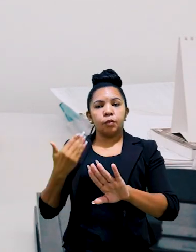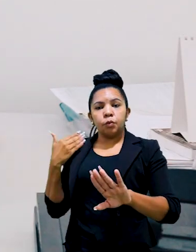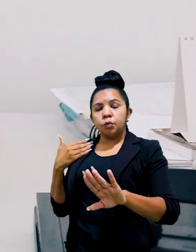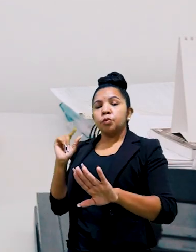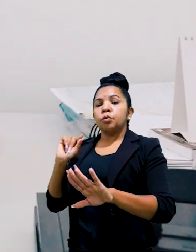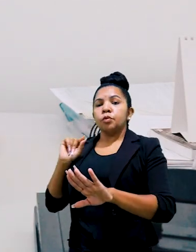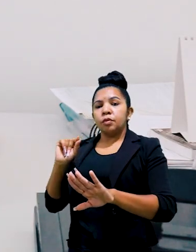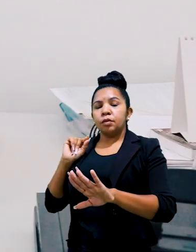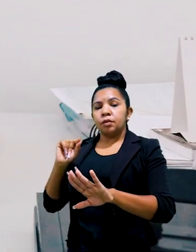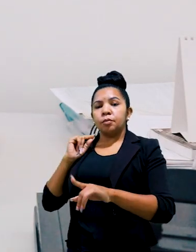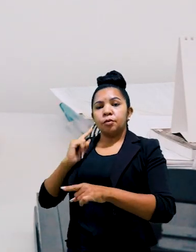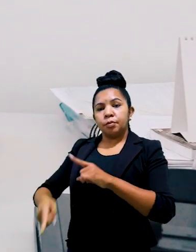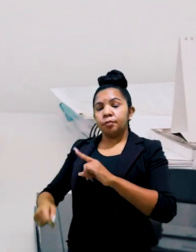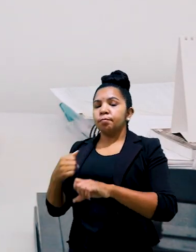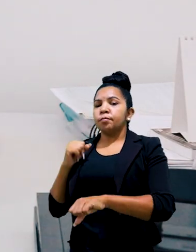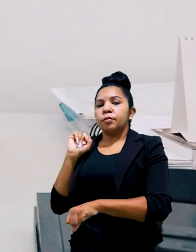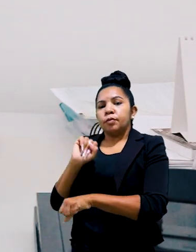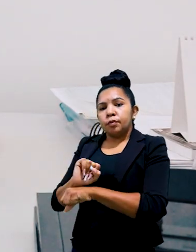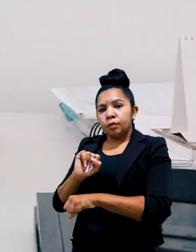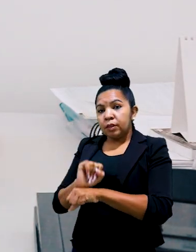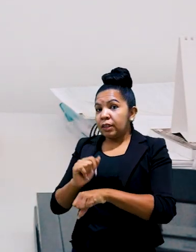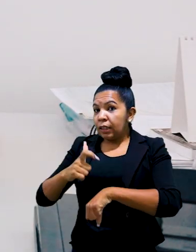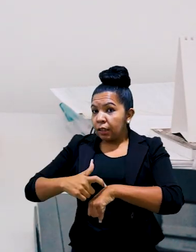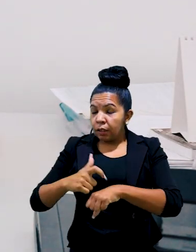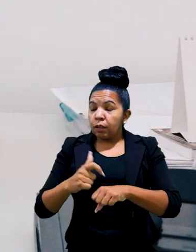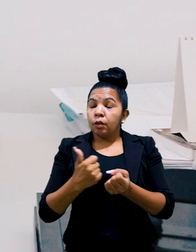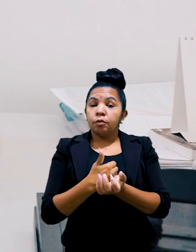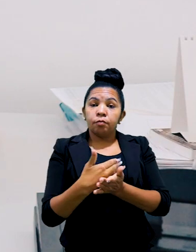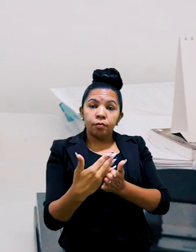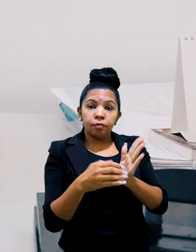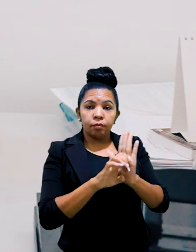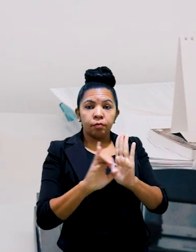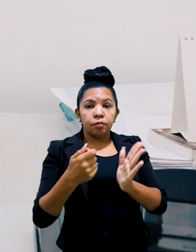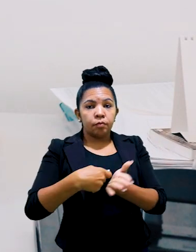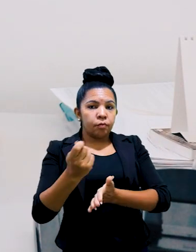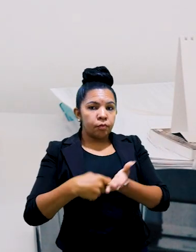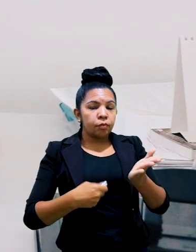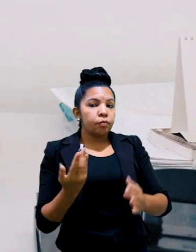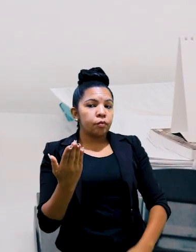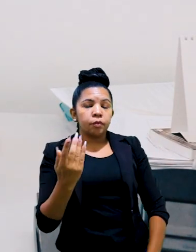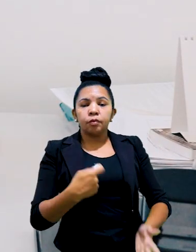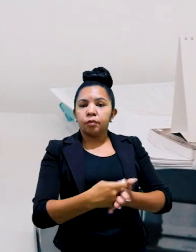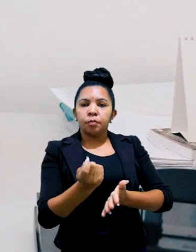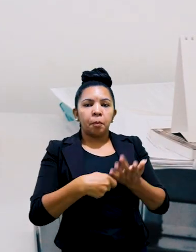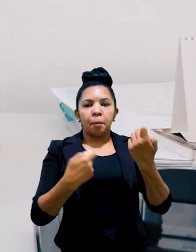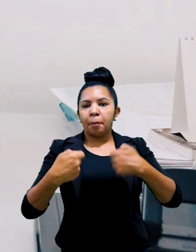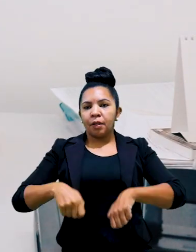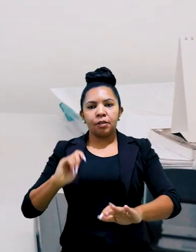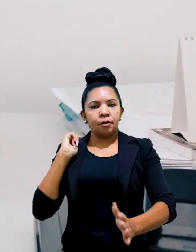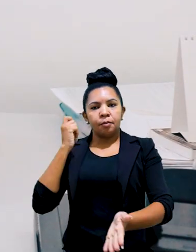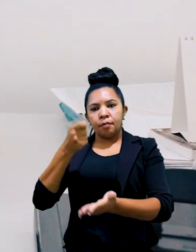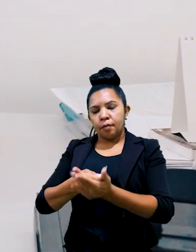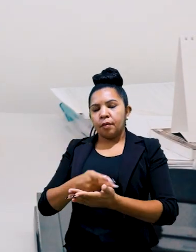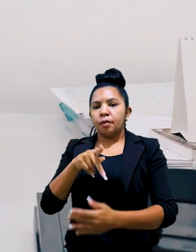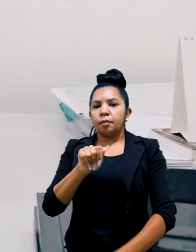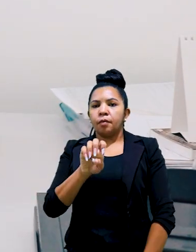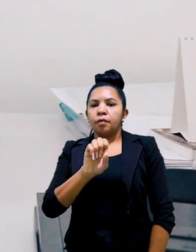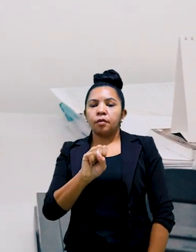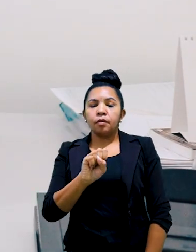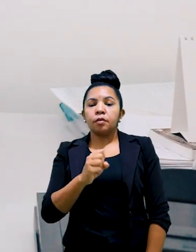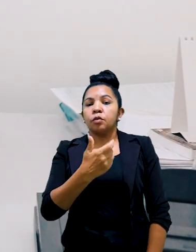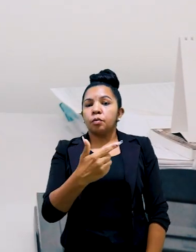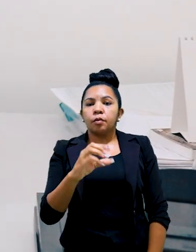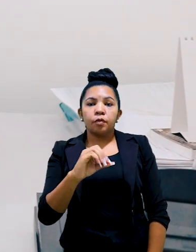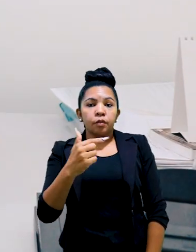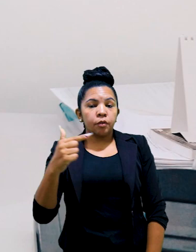e teve sua solicitação deferida, aguarda a saída do edital de inscrição para você se inscrever sem pagar a